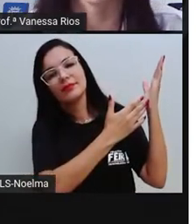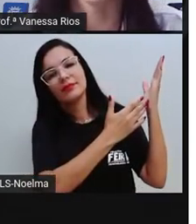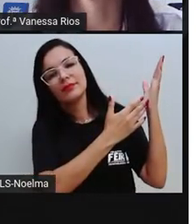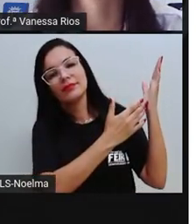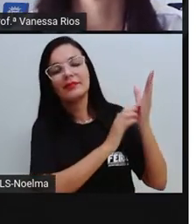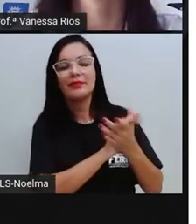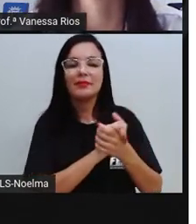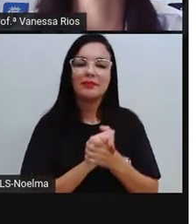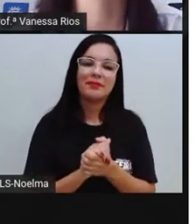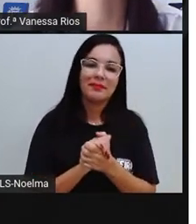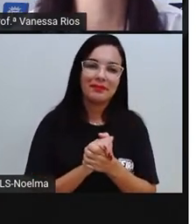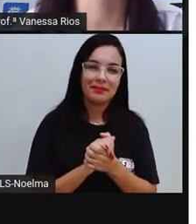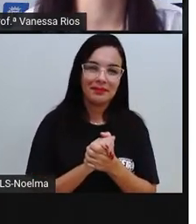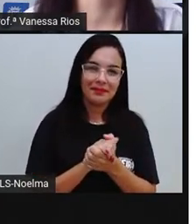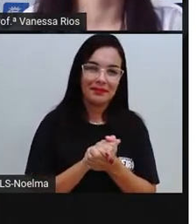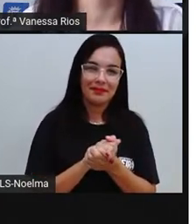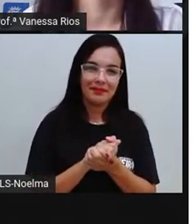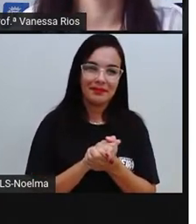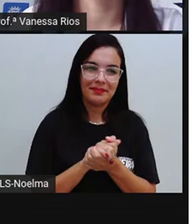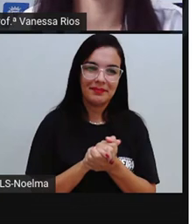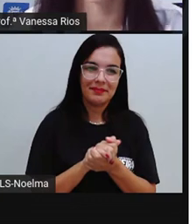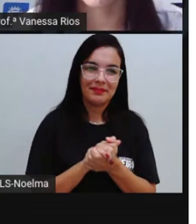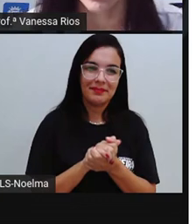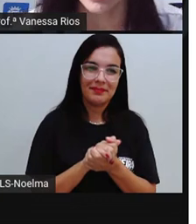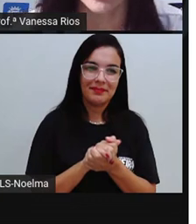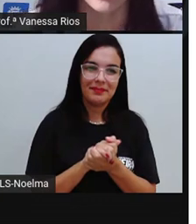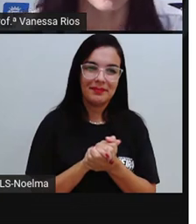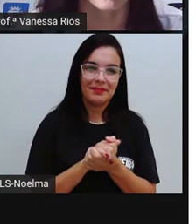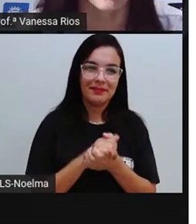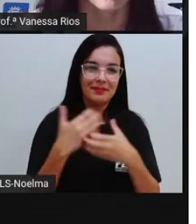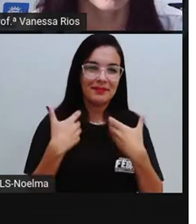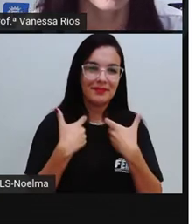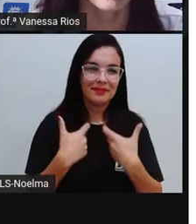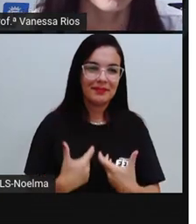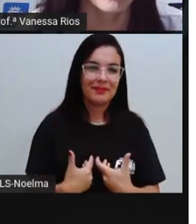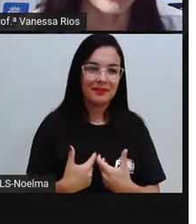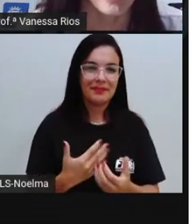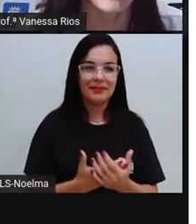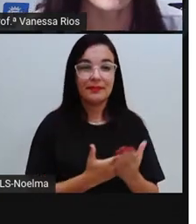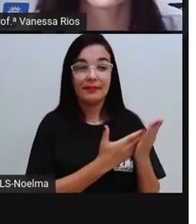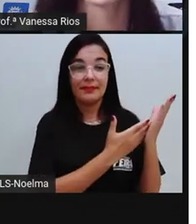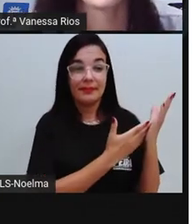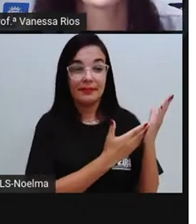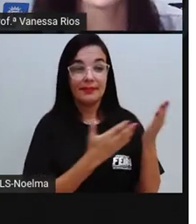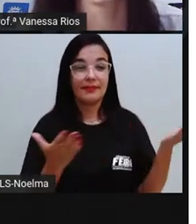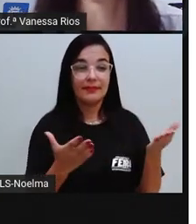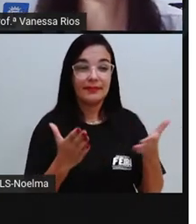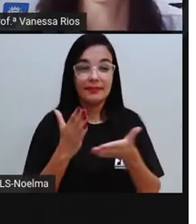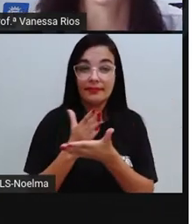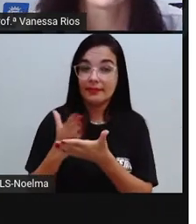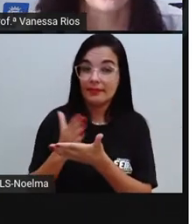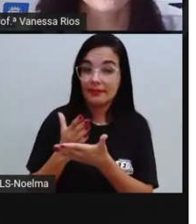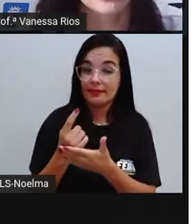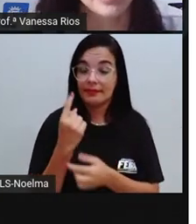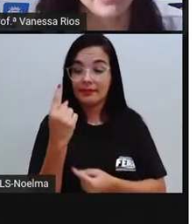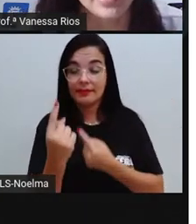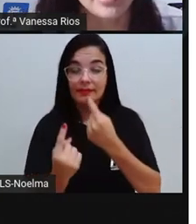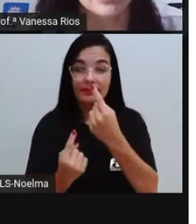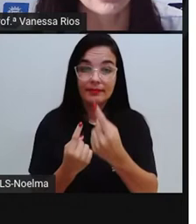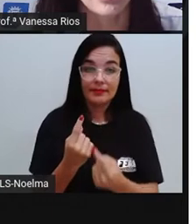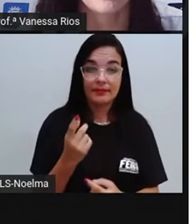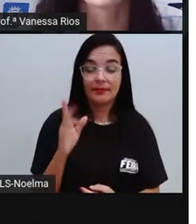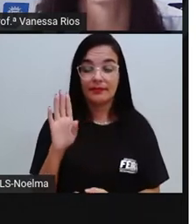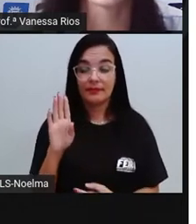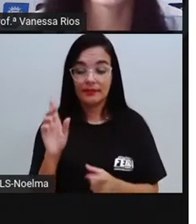o sabiá não sabia assobiar. Ai, meu Deus, cansei. E agora a pró traz algumas das palavras que